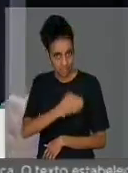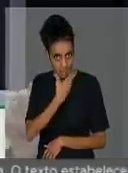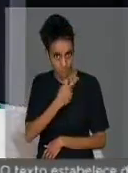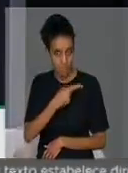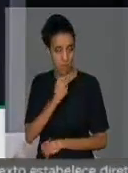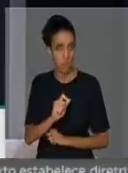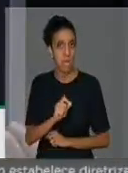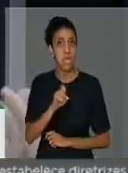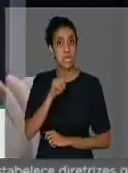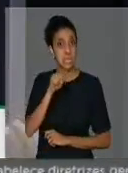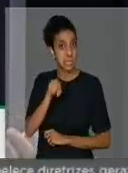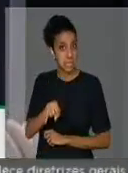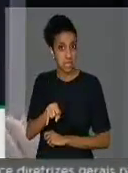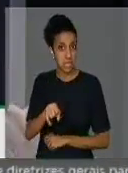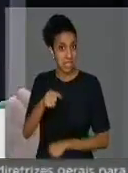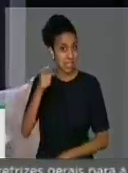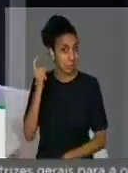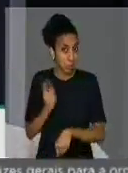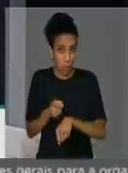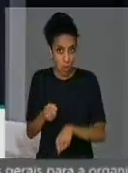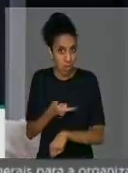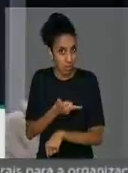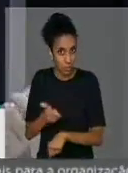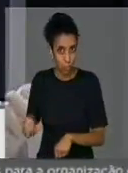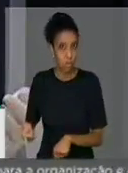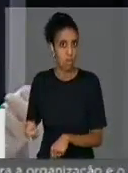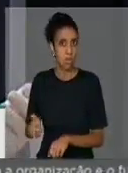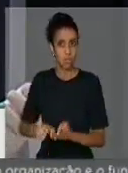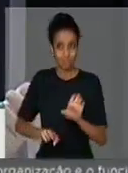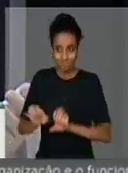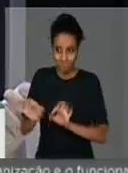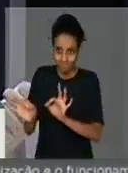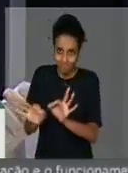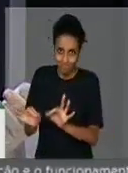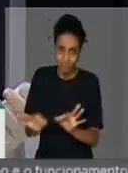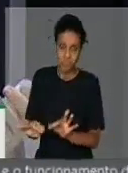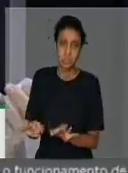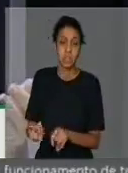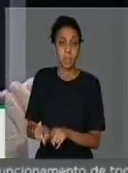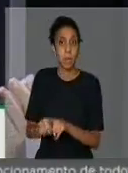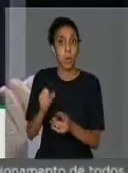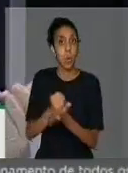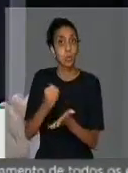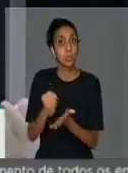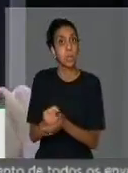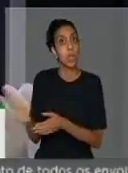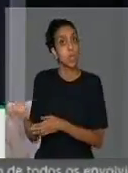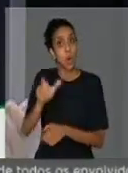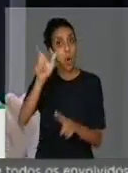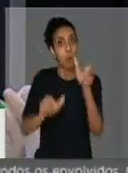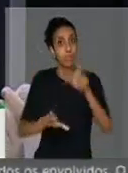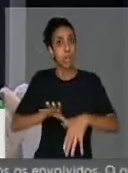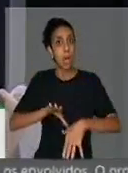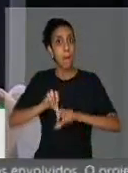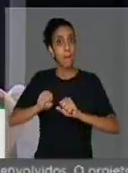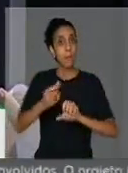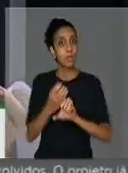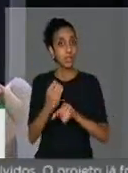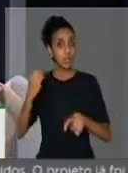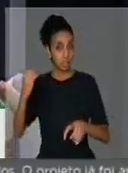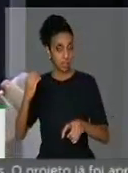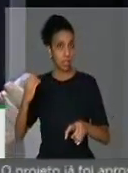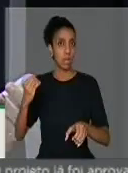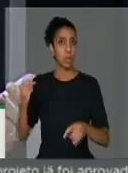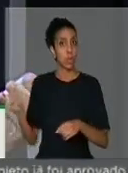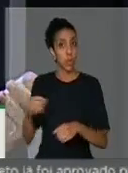de imediato uma reestruturação nas suas funções, como também a contratação de novos engenheiros, novas pessoas